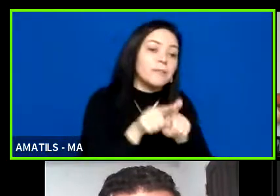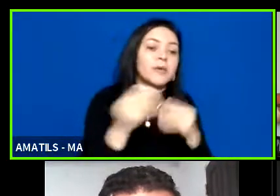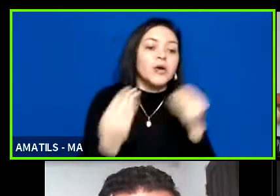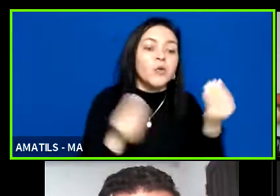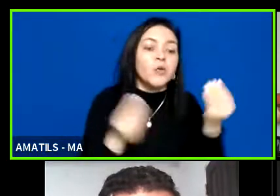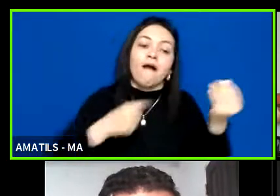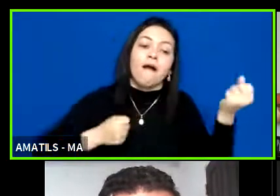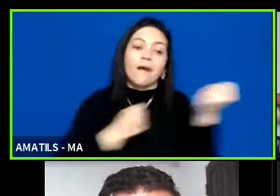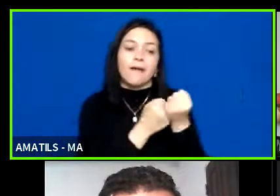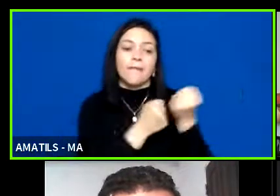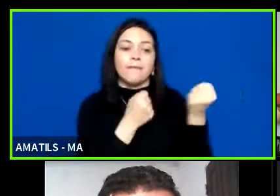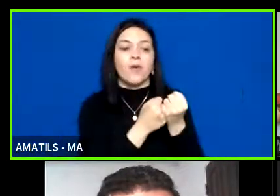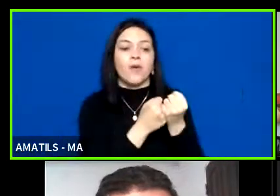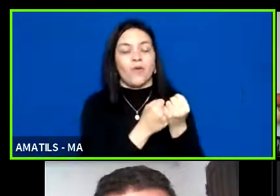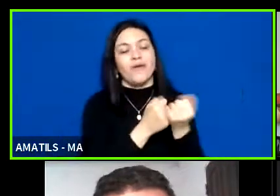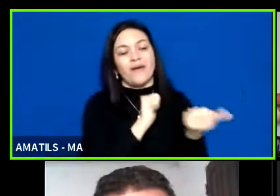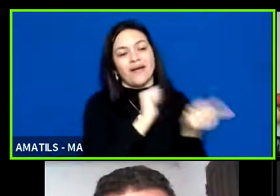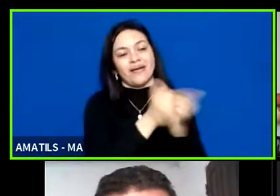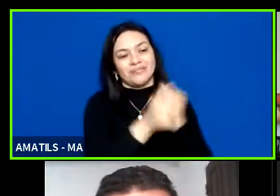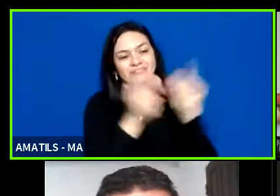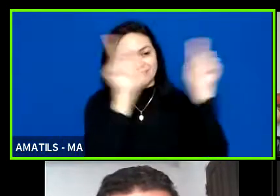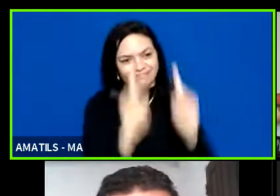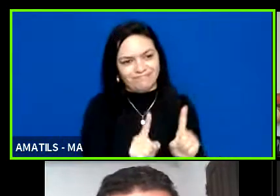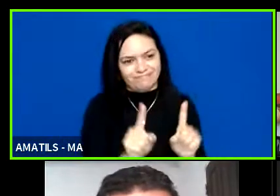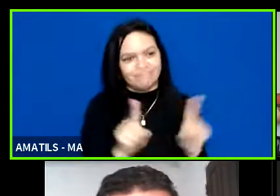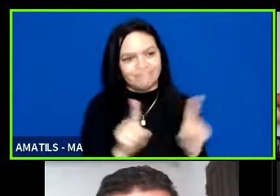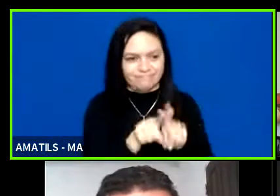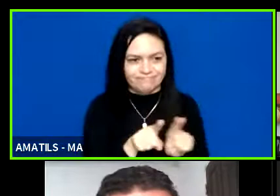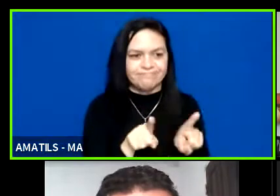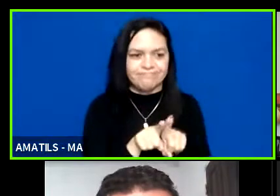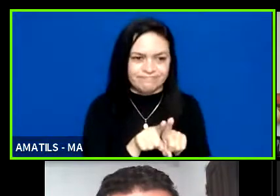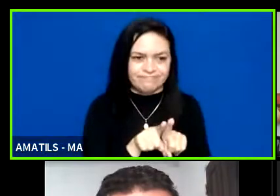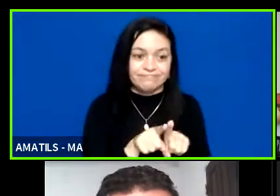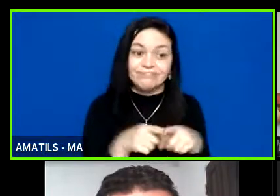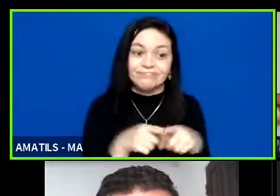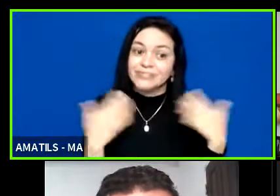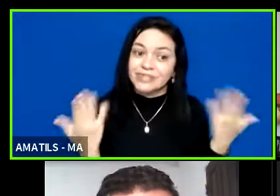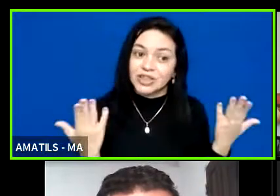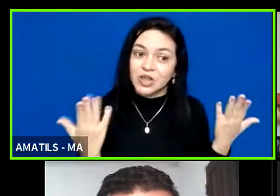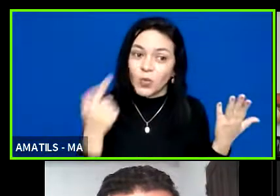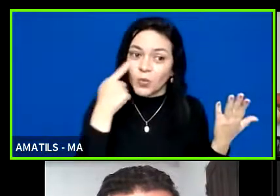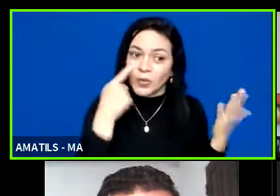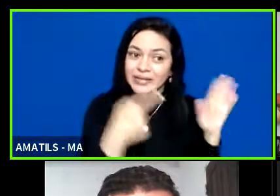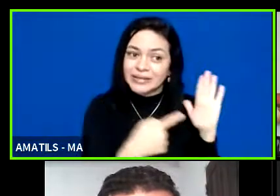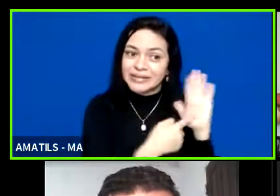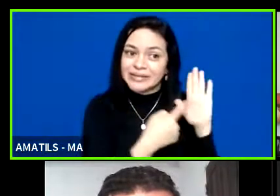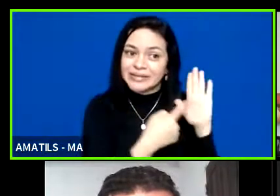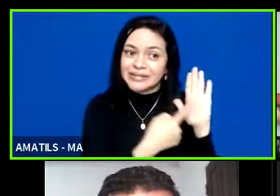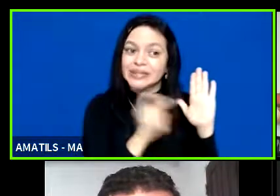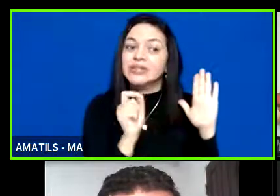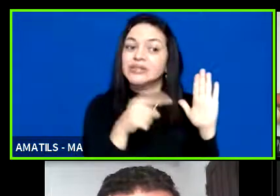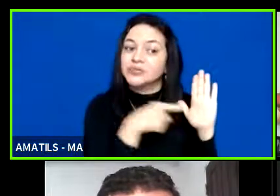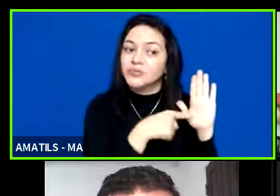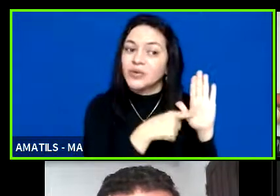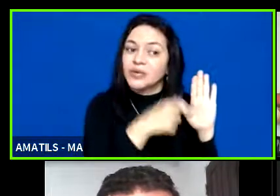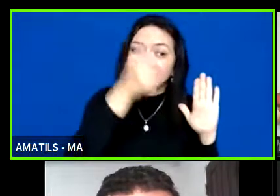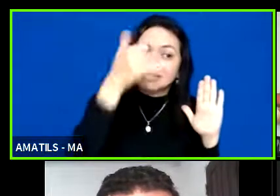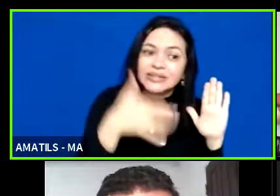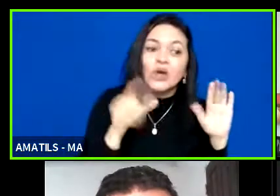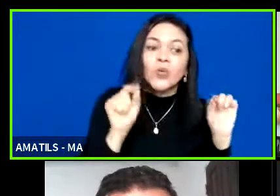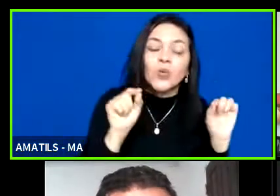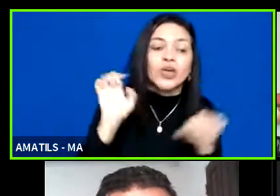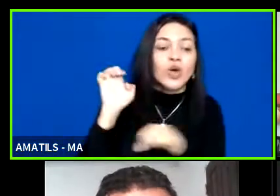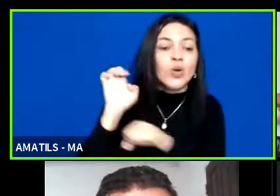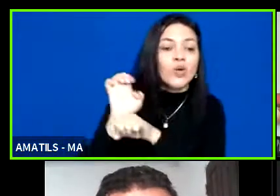apoio ao desporto para a pessoa com deficiência então é nesse ponto aqui que entra o que o estado tem a